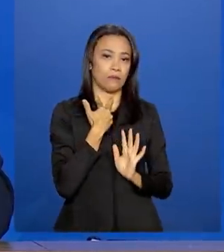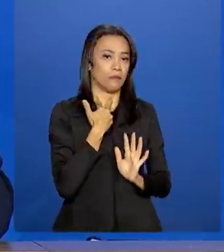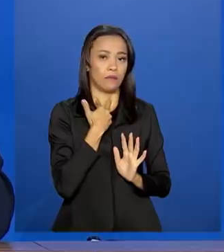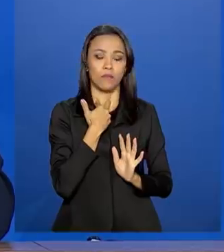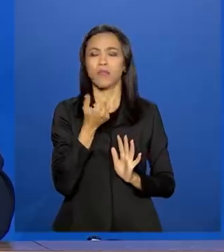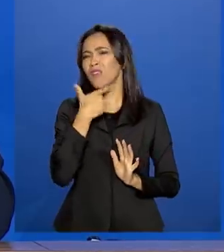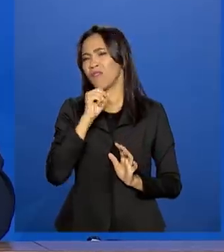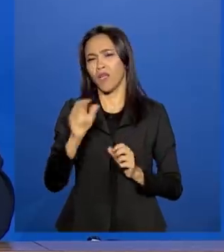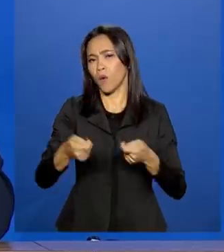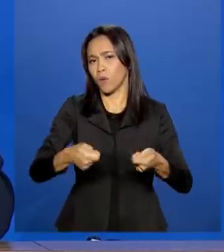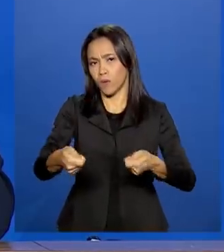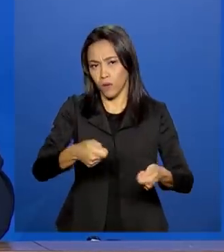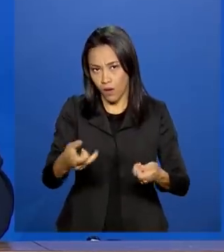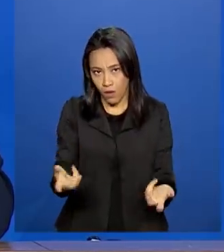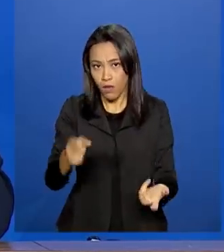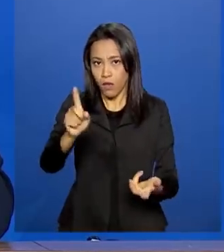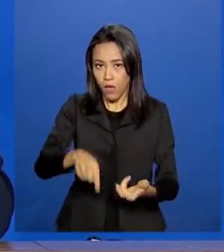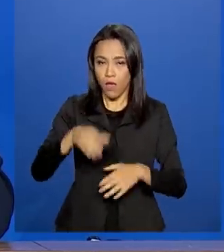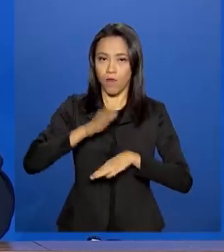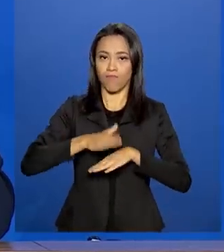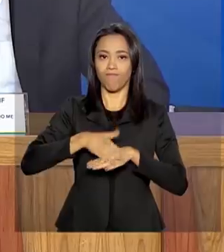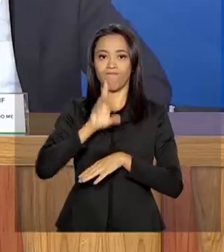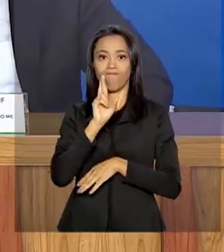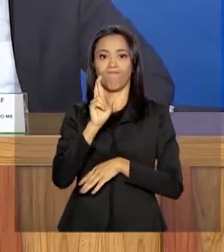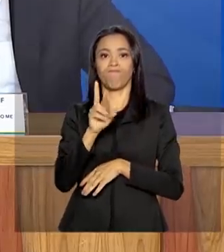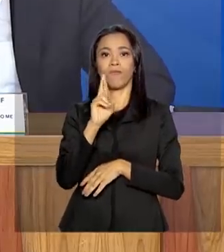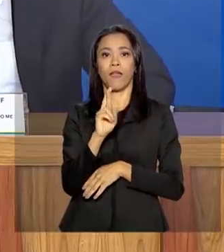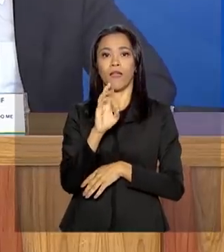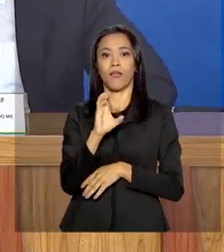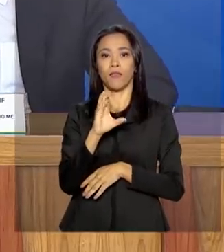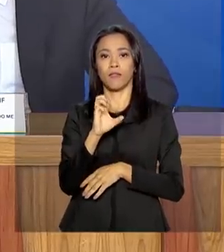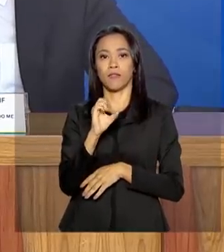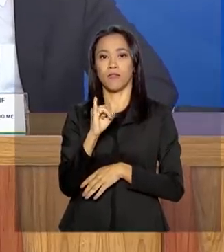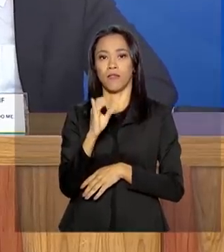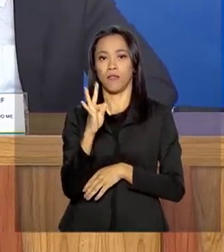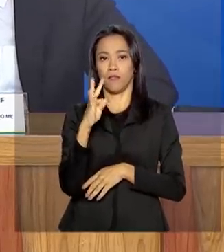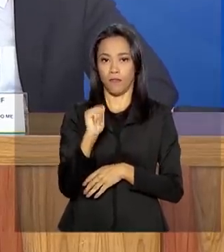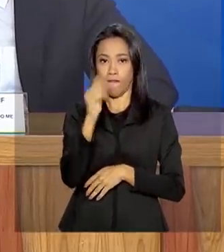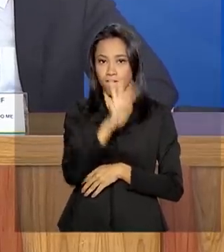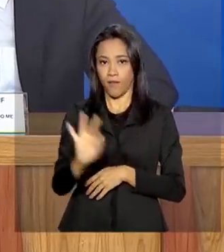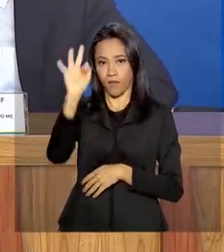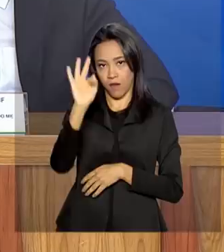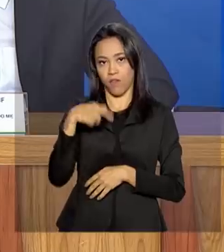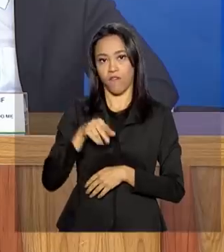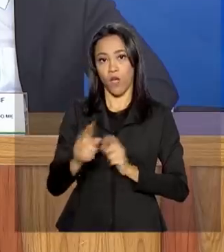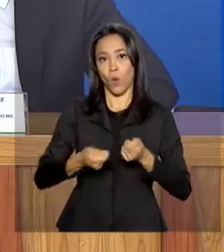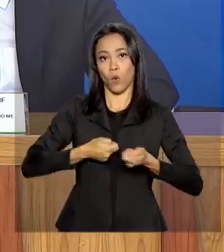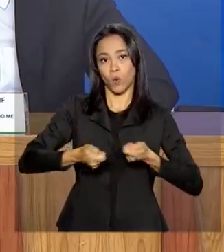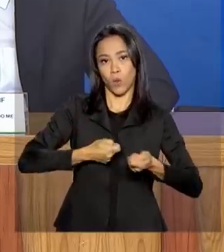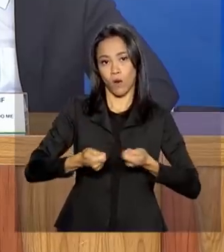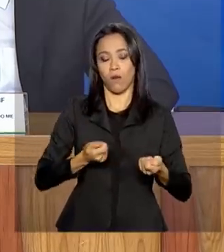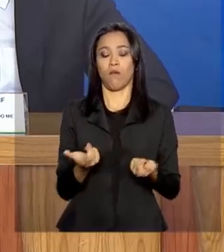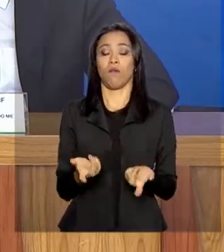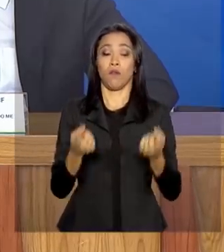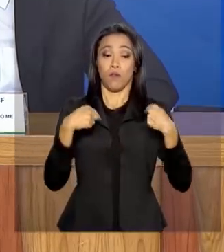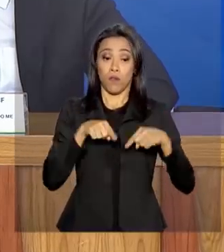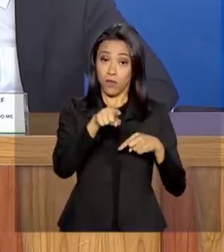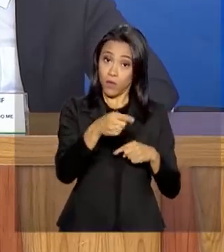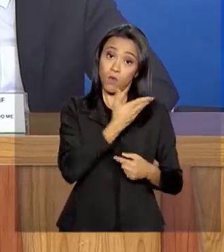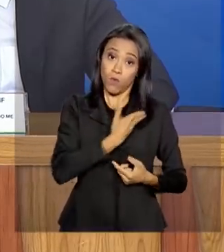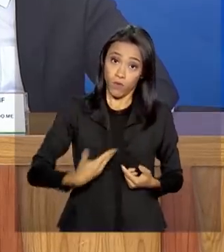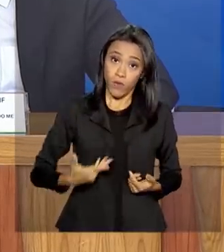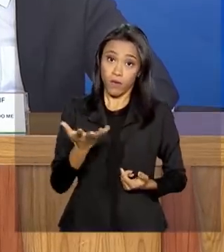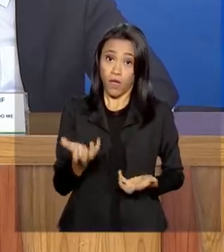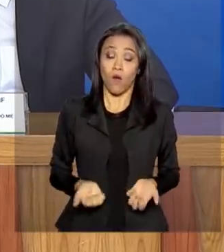vai controlar isso é a própria Receita Federal. Com este modelo, o governo pretende oferecer uma alternativa de crédito mais